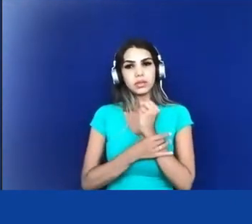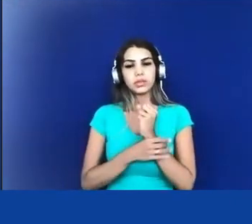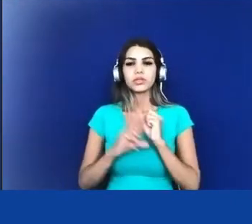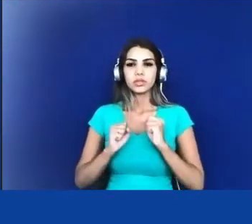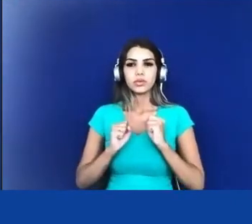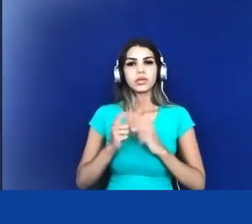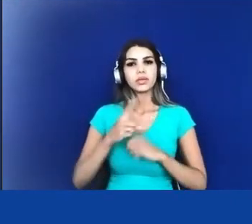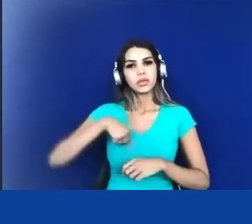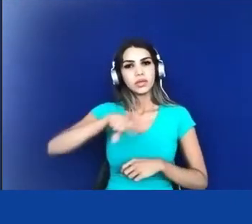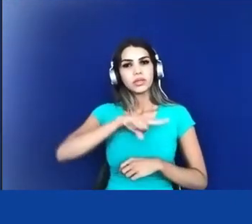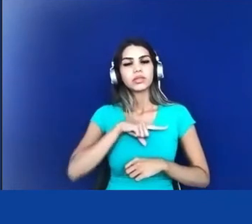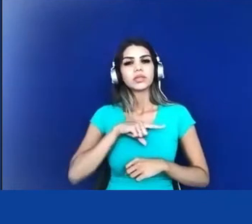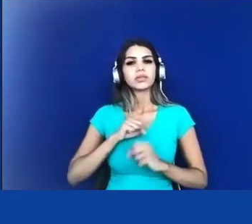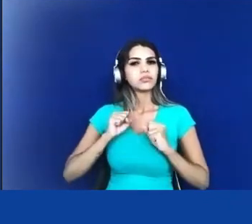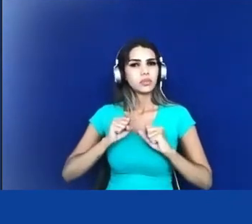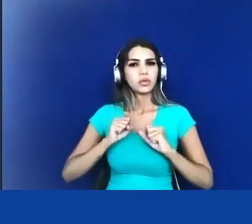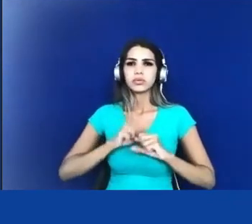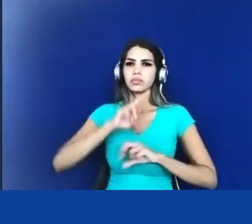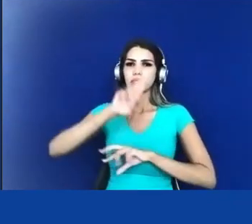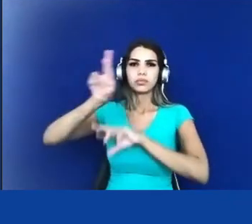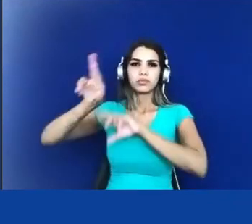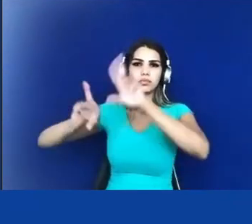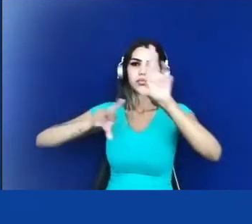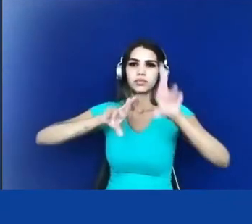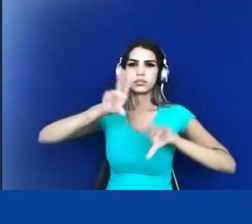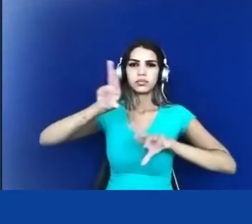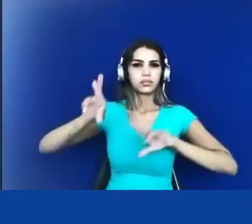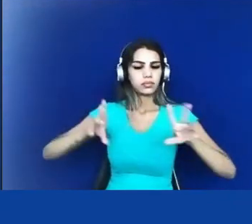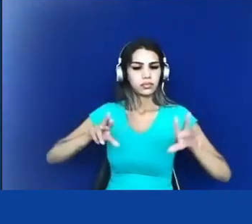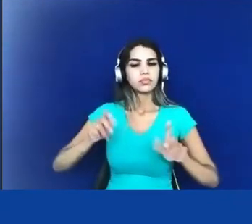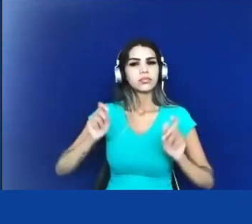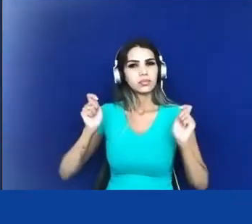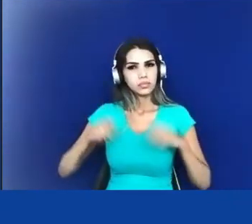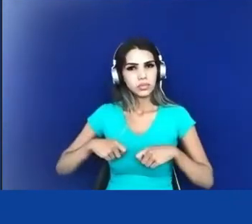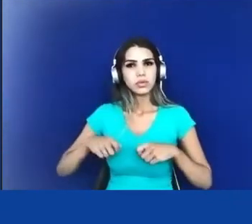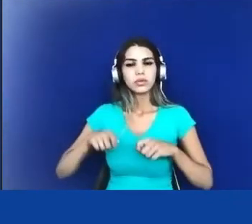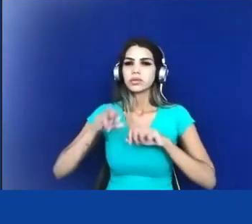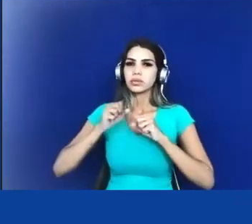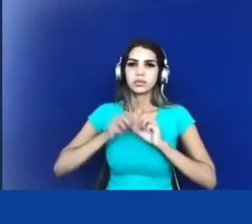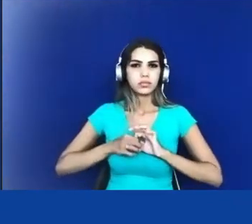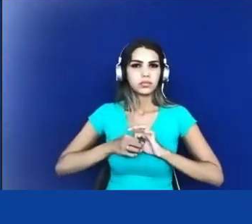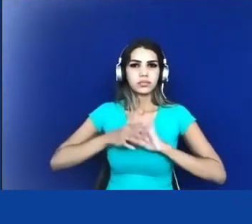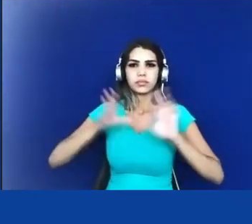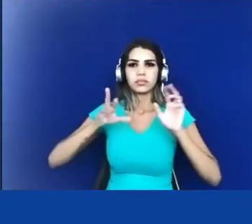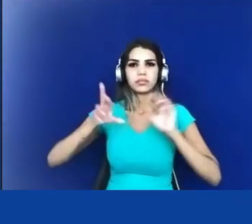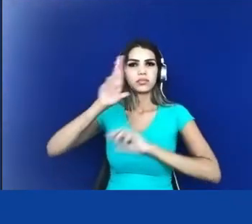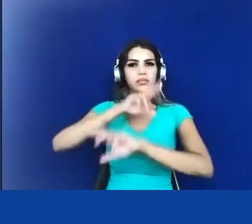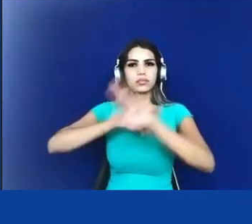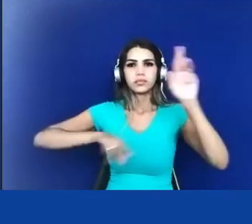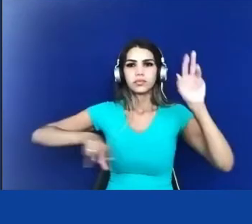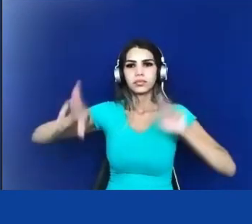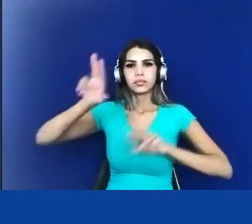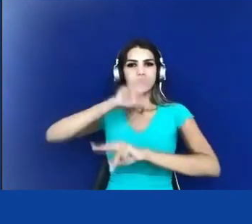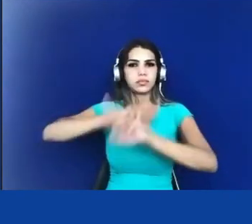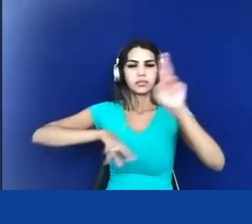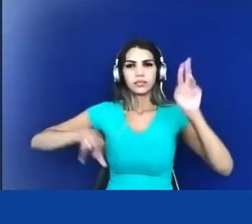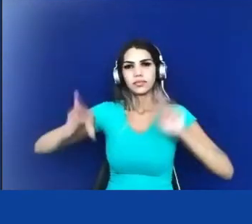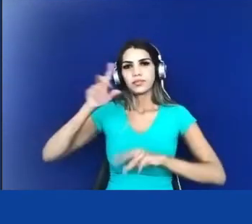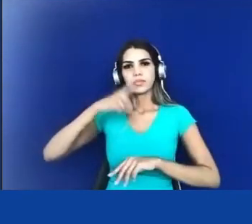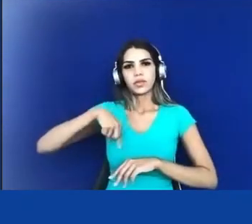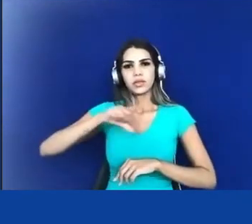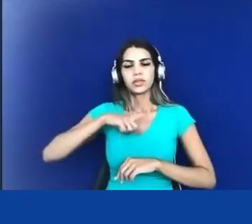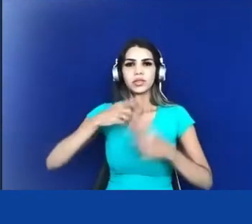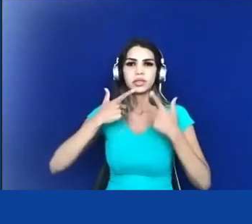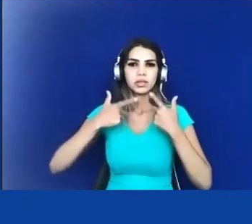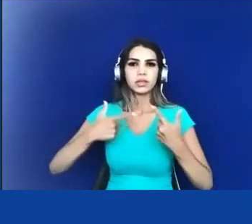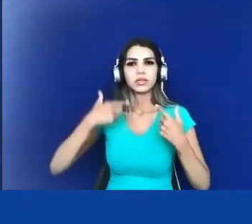que essa é a premissa né a gente pode ser diferente a gente tem tradições diferentes a gente tem línguas as crenças o